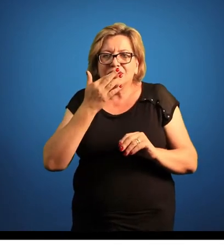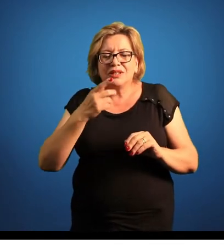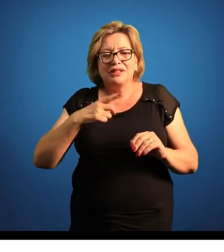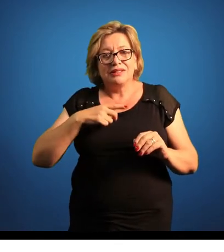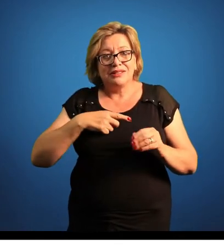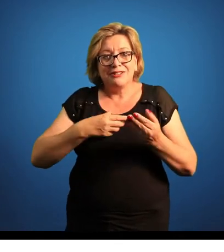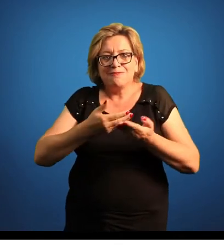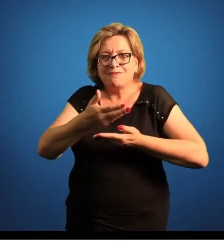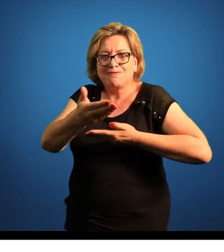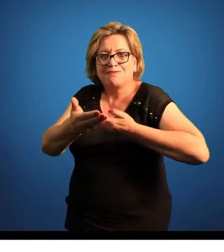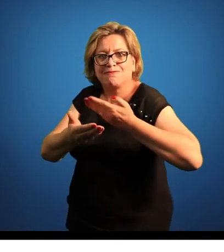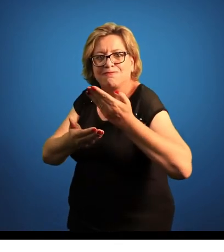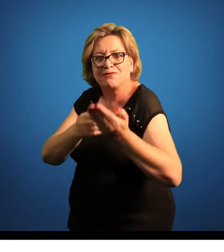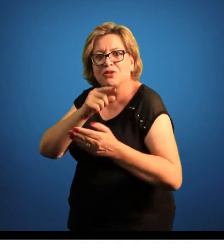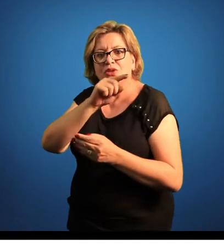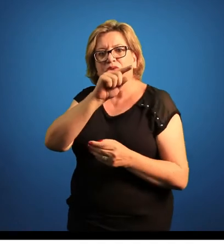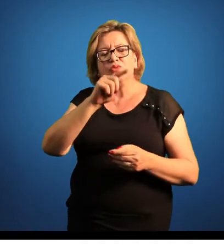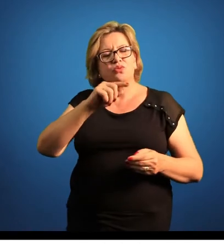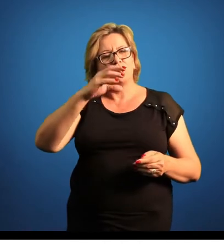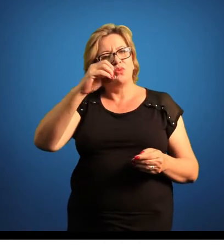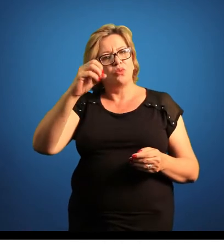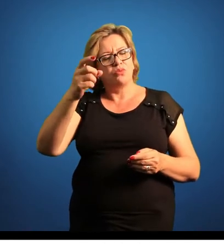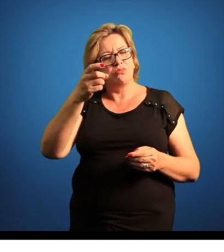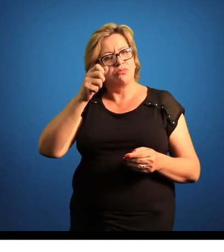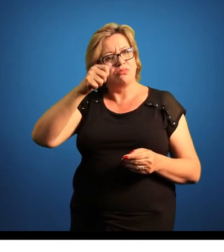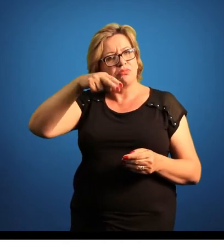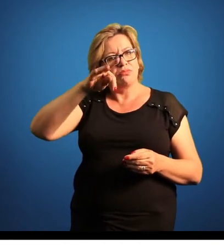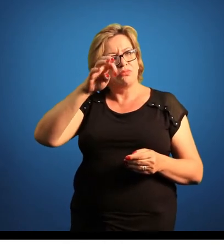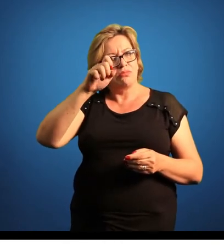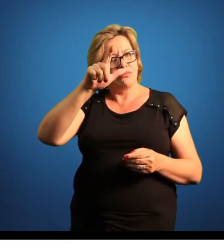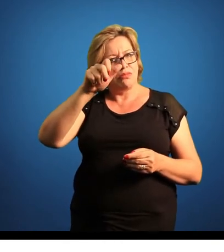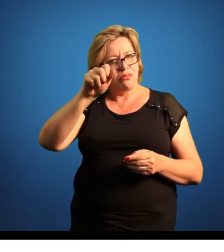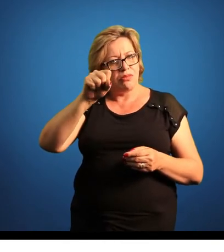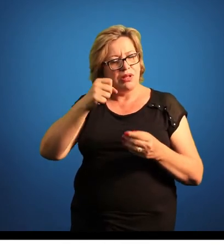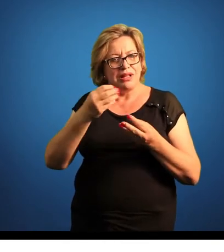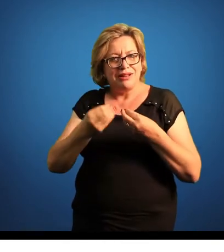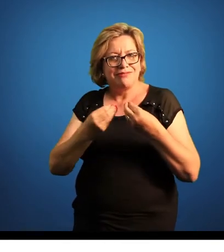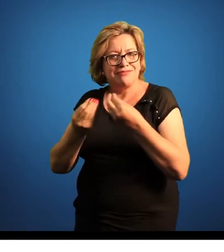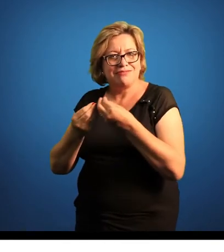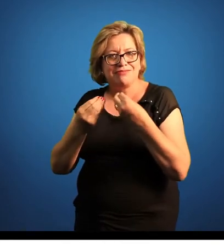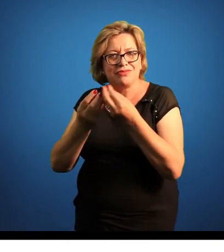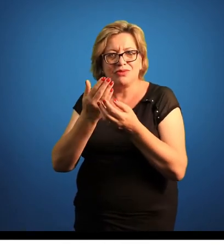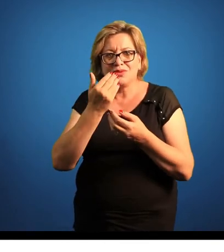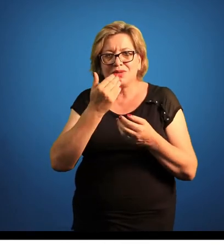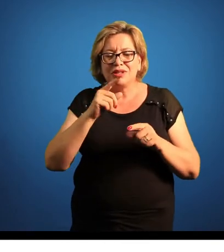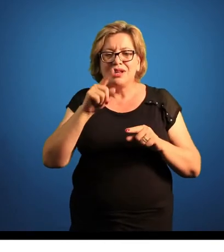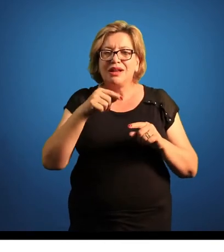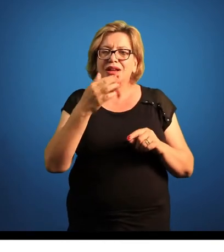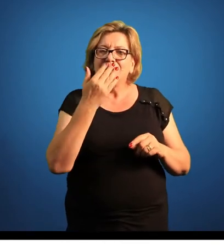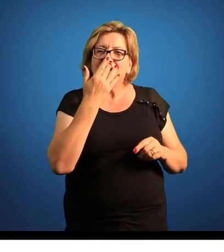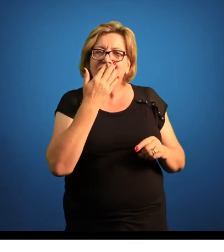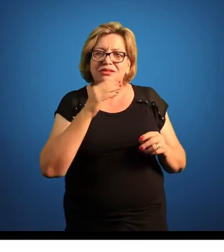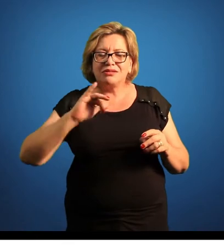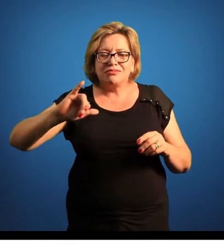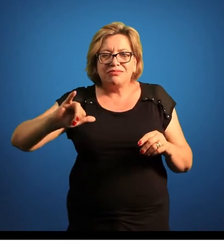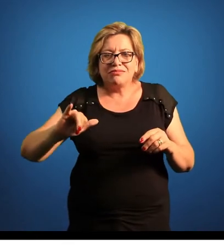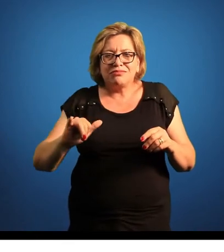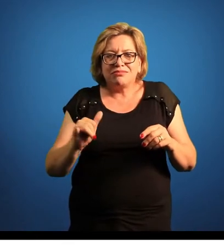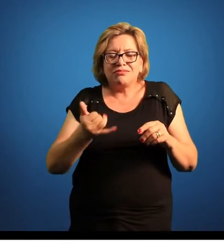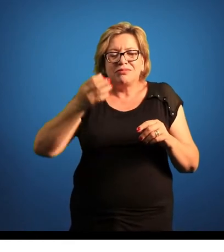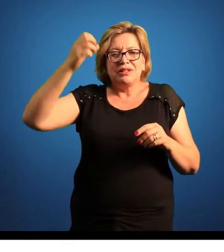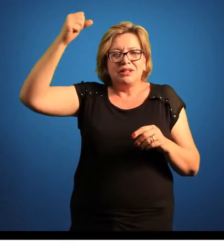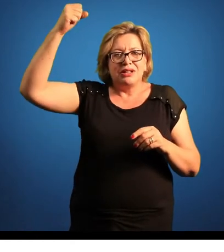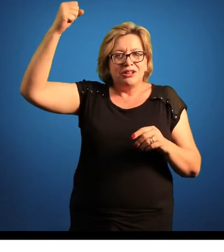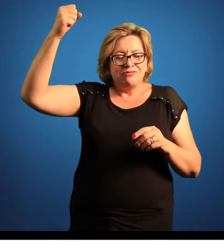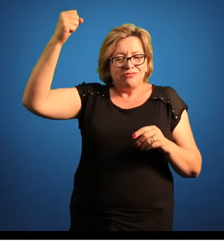associações com os oxantelas e elas acabam produzindo alimento para esses animais. Elas são coloridas, então, e aproveitando a luz